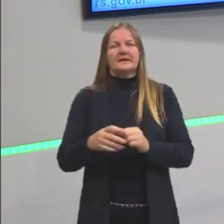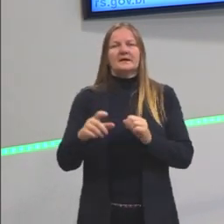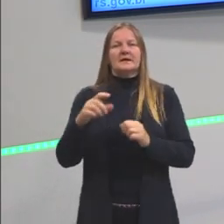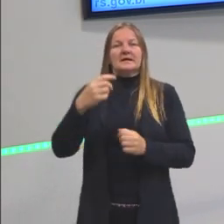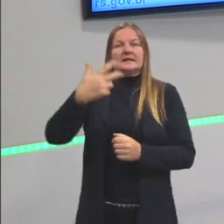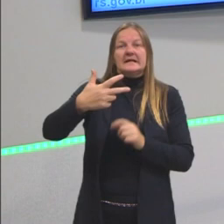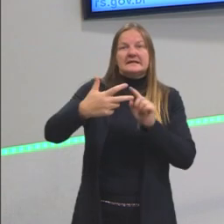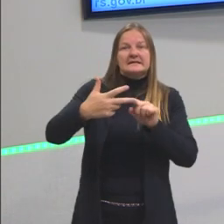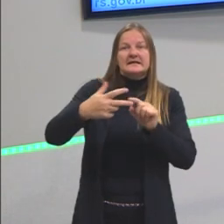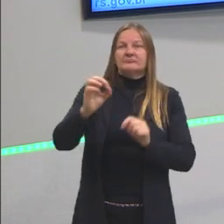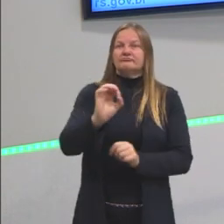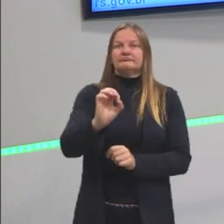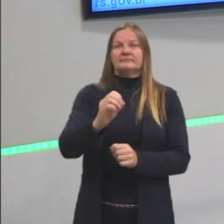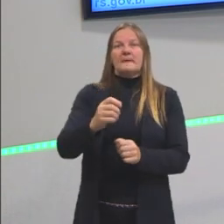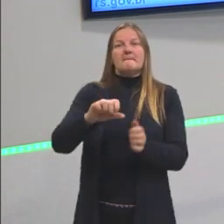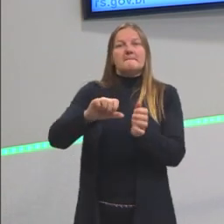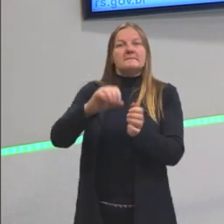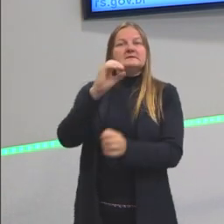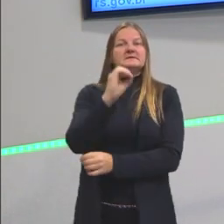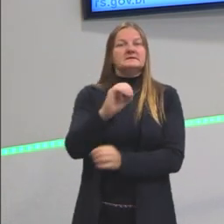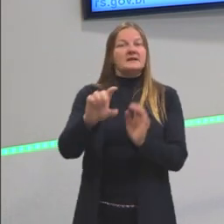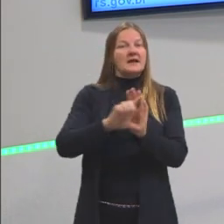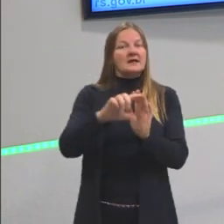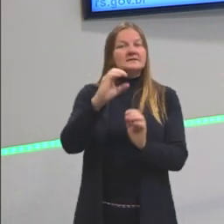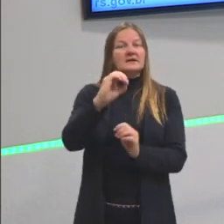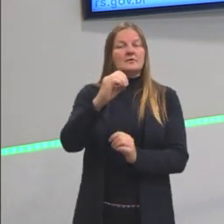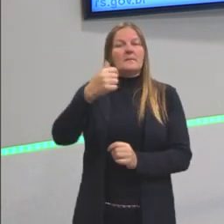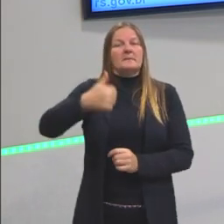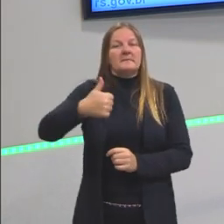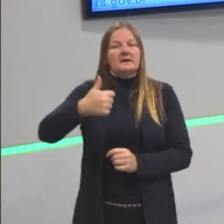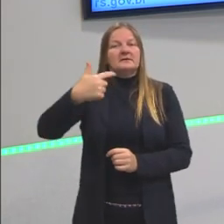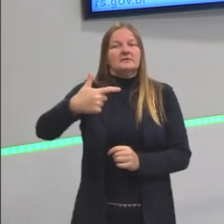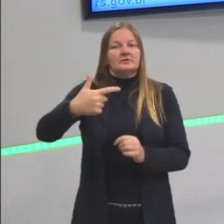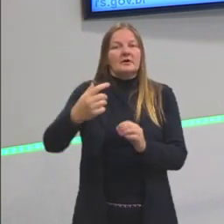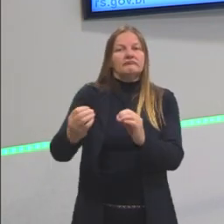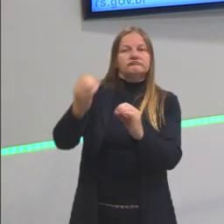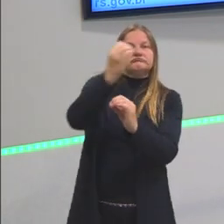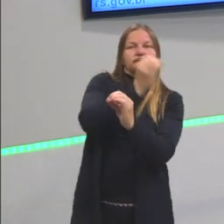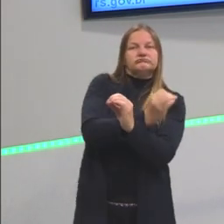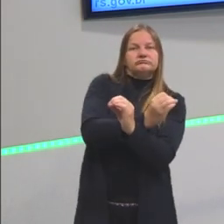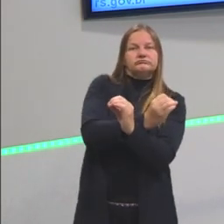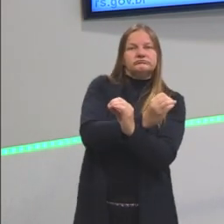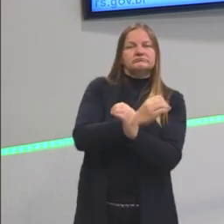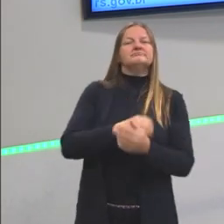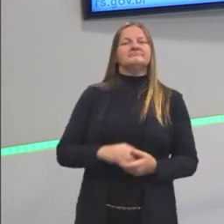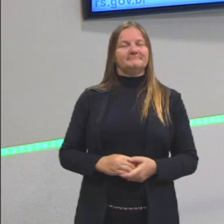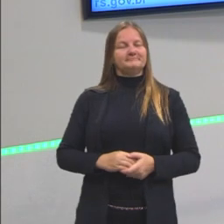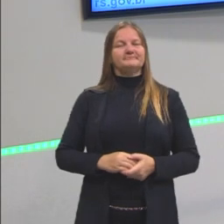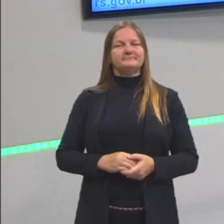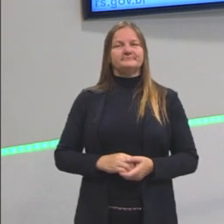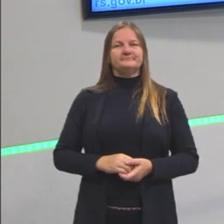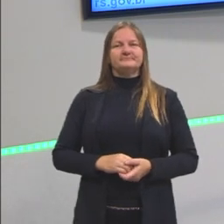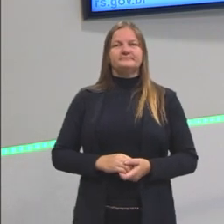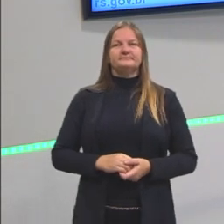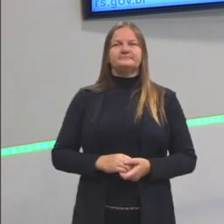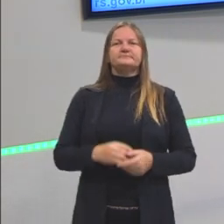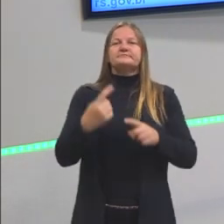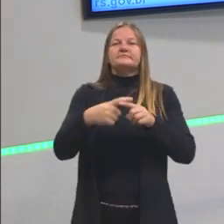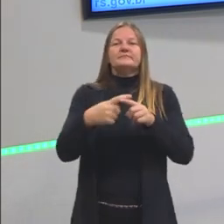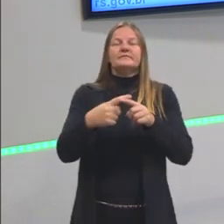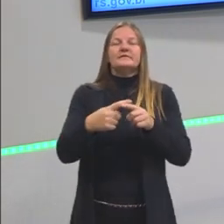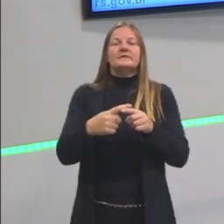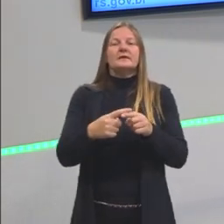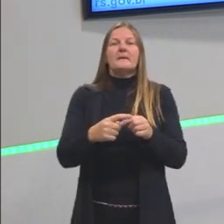de terceira lei, eles chamaram, então, de Lei Zero, para colocar ela antes da primeira. Porque ela foi